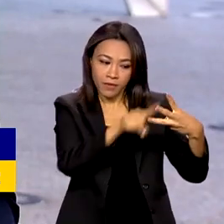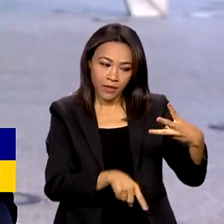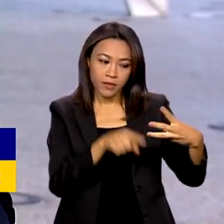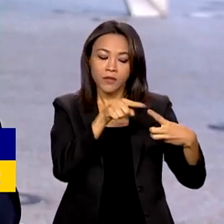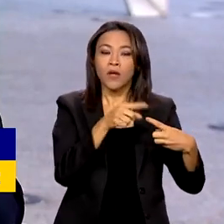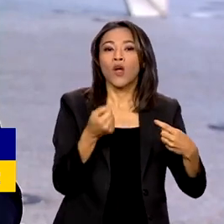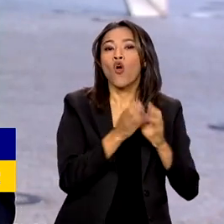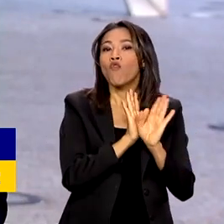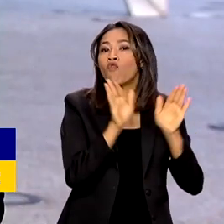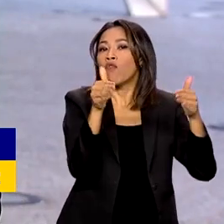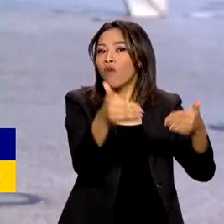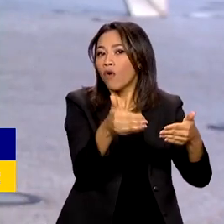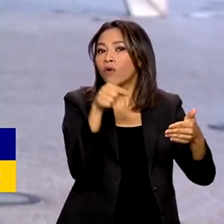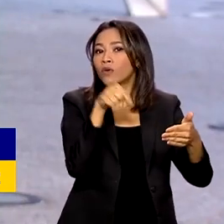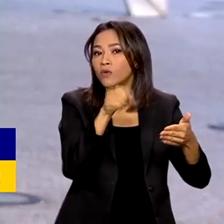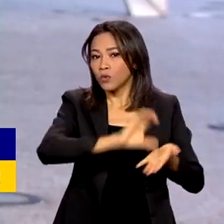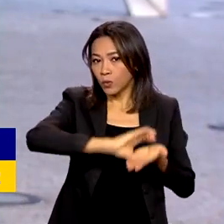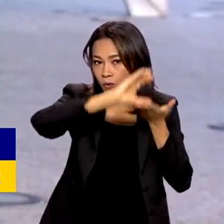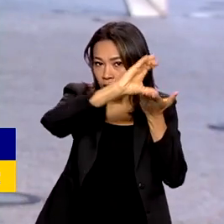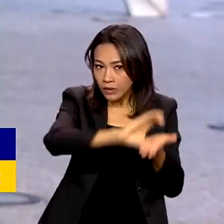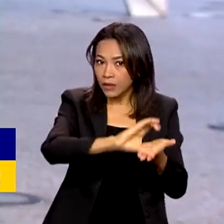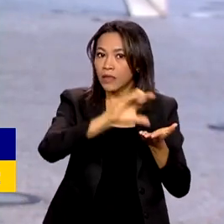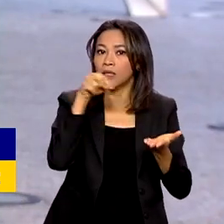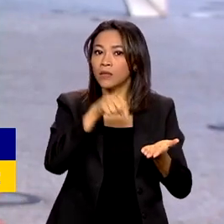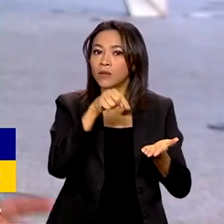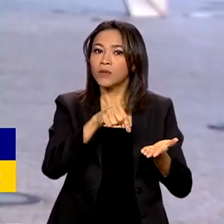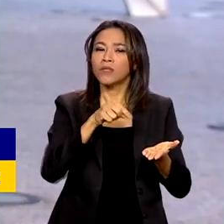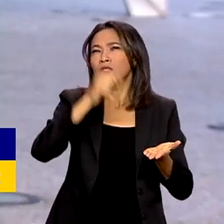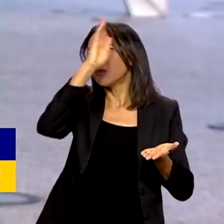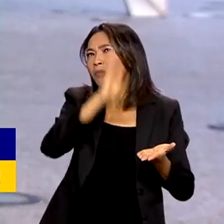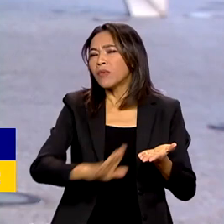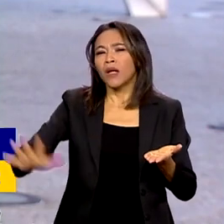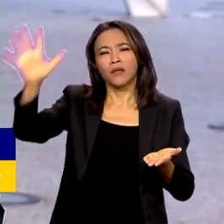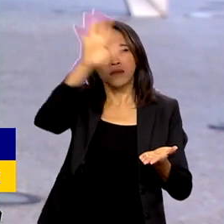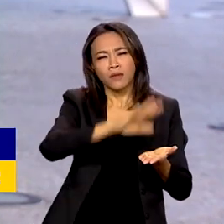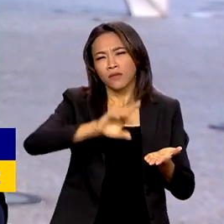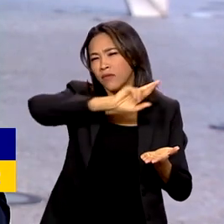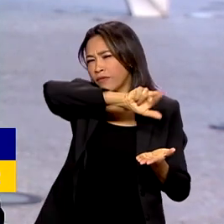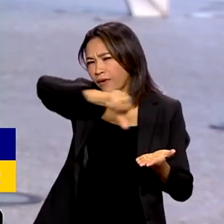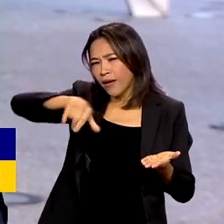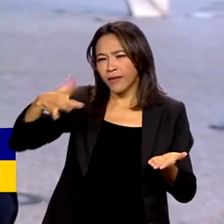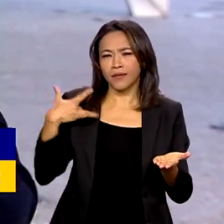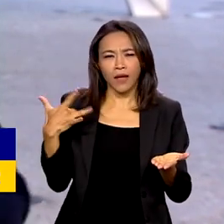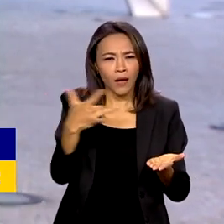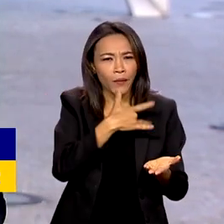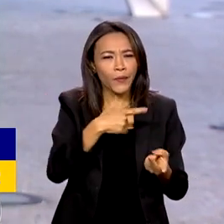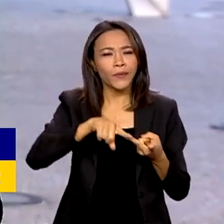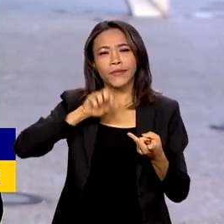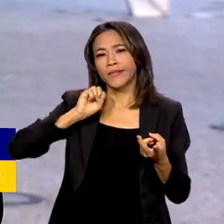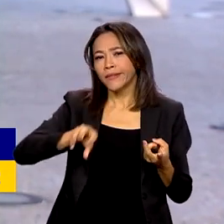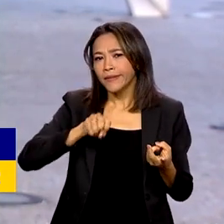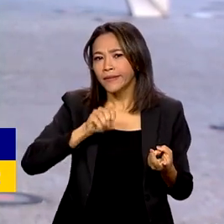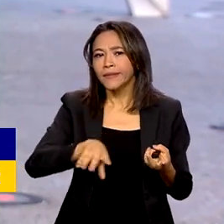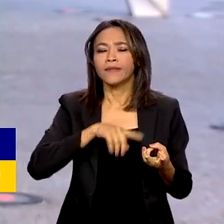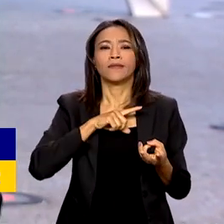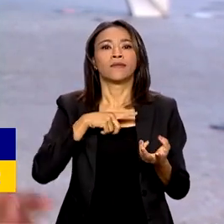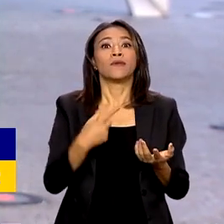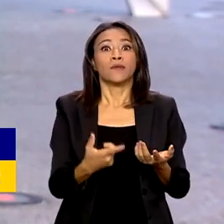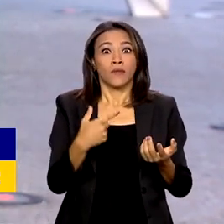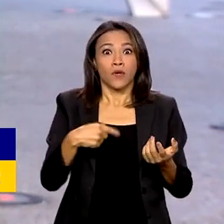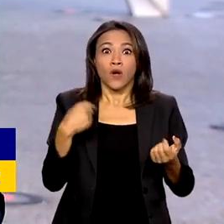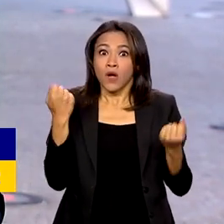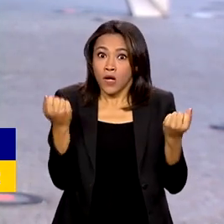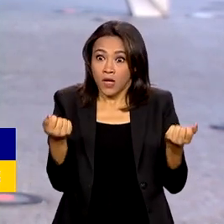Por meio dos fóruns interconselhos, que reúnem os conselhos nacionais de diversas áreas, como saúde e educação. Por meio das